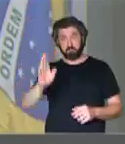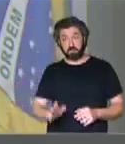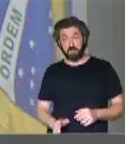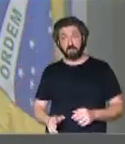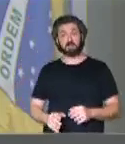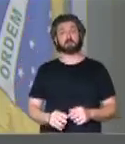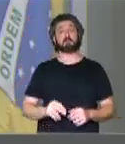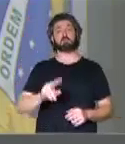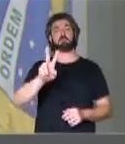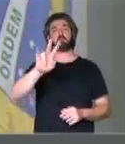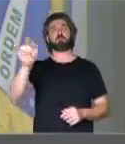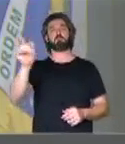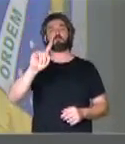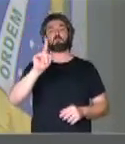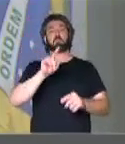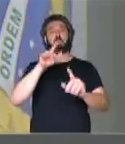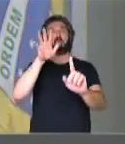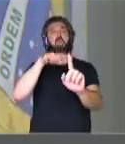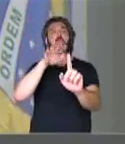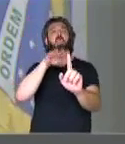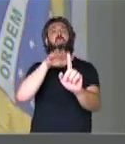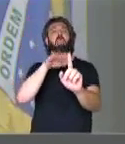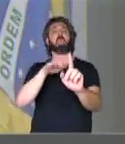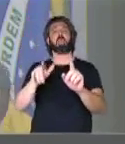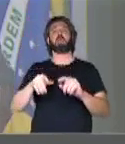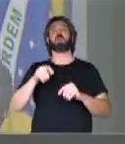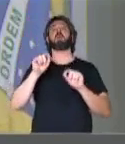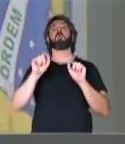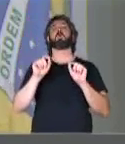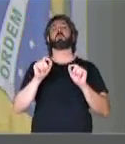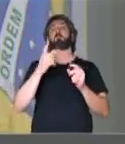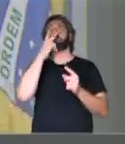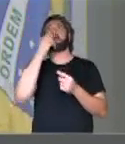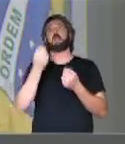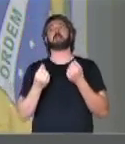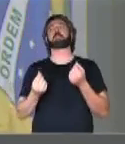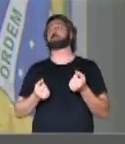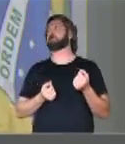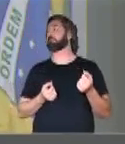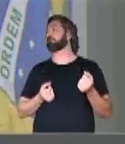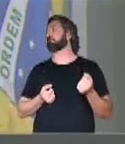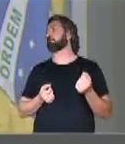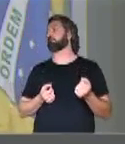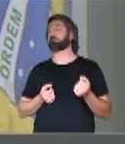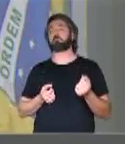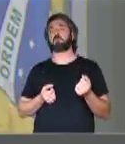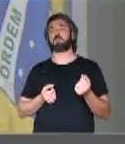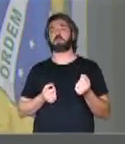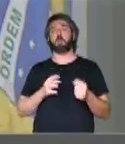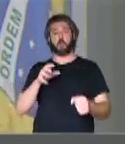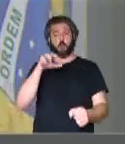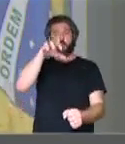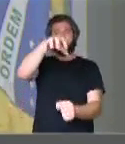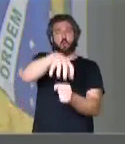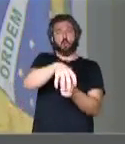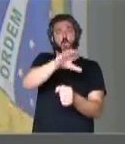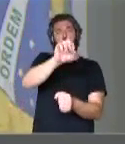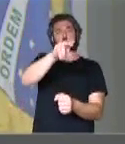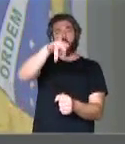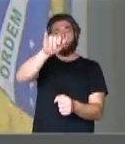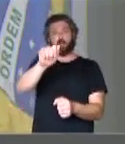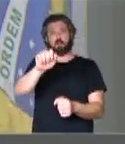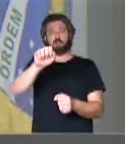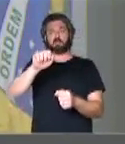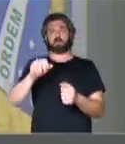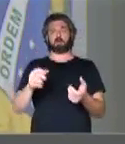não vai se curvar a uma espécie de colônia ou